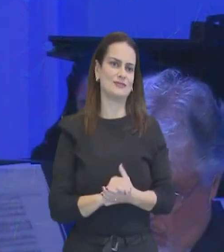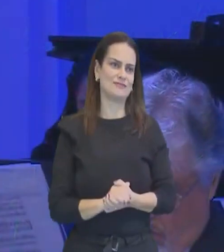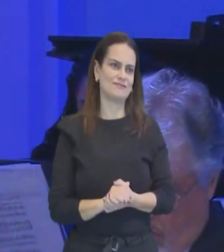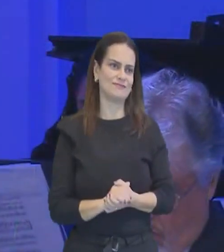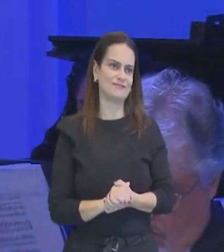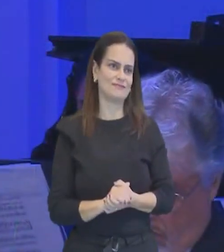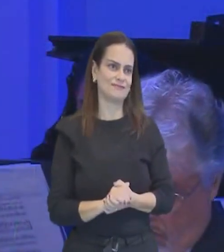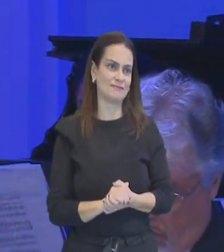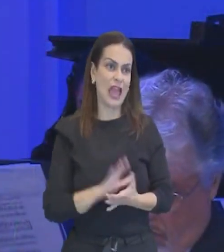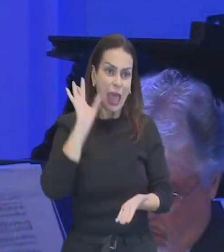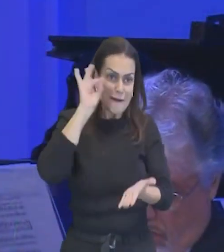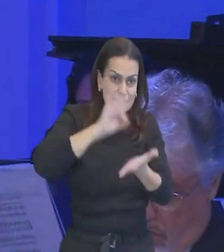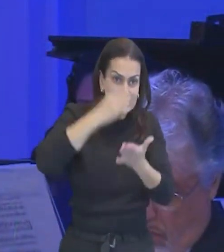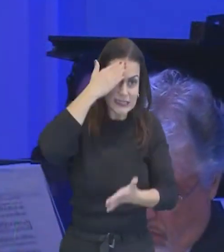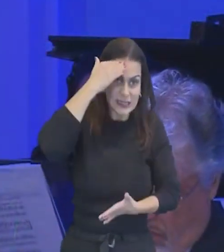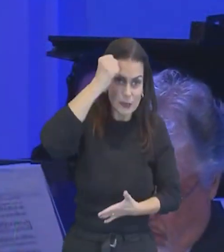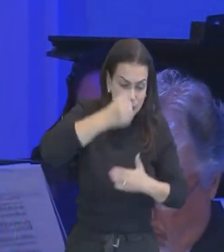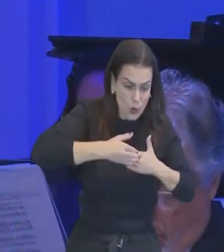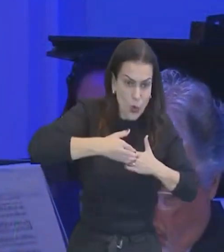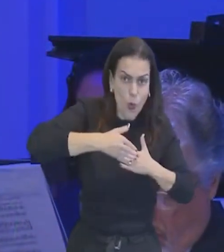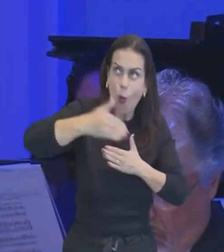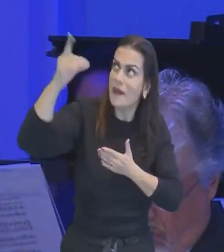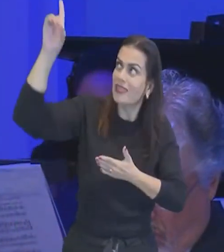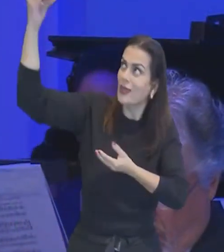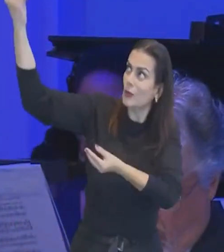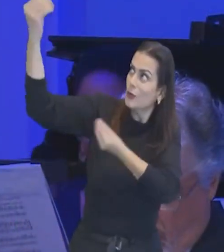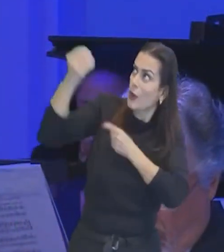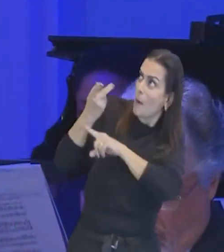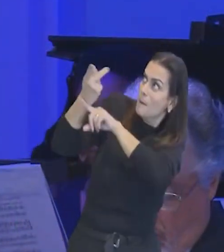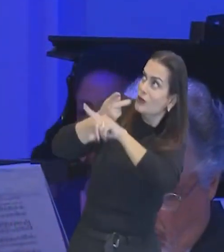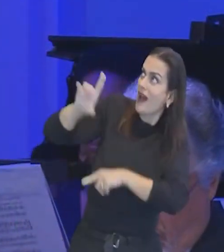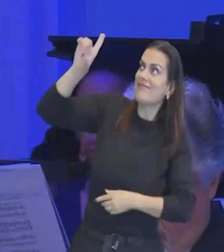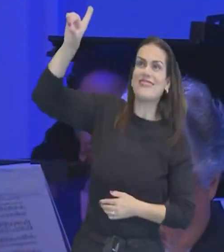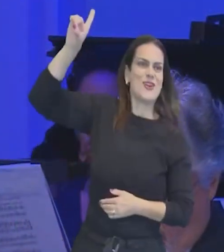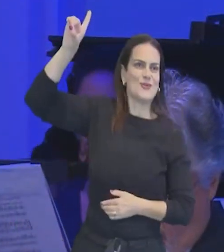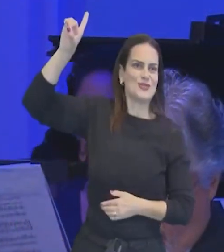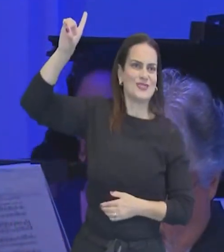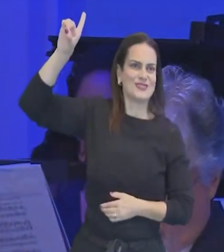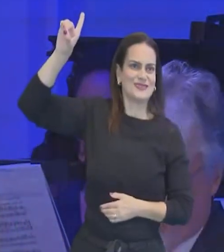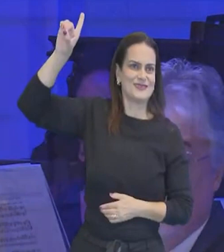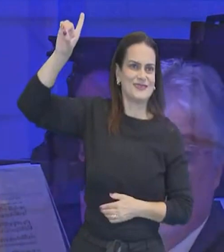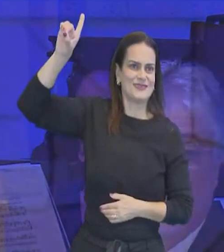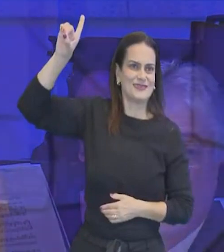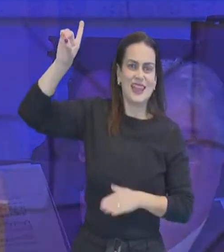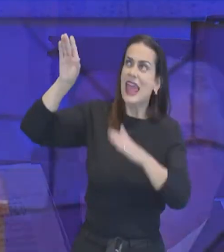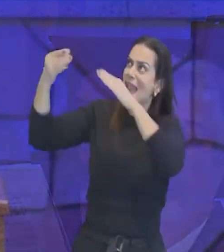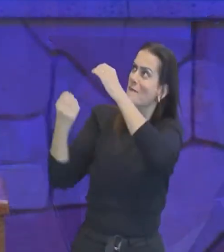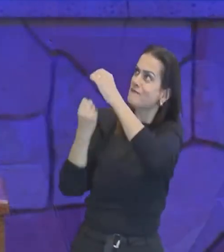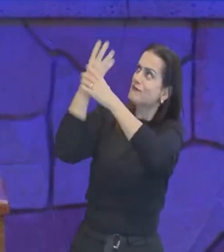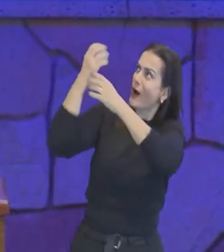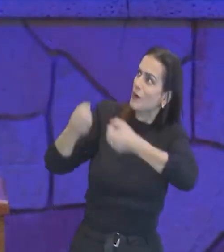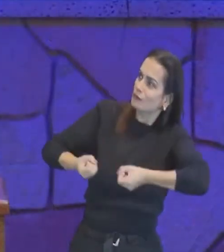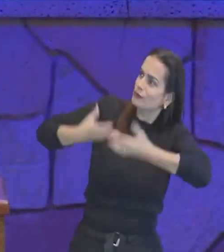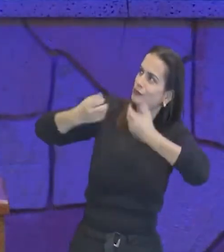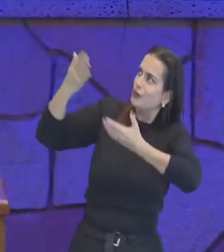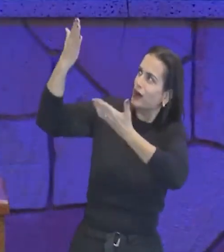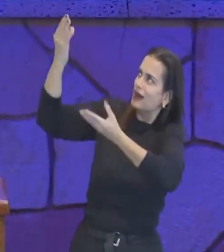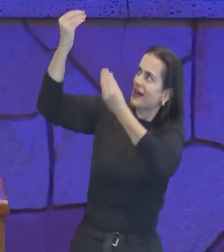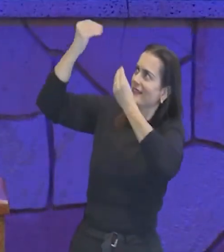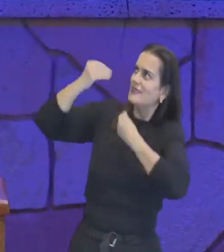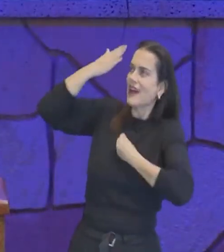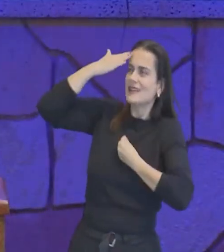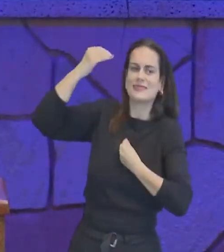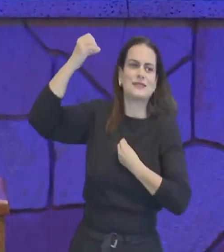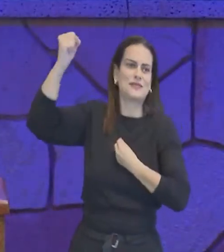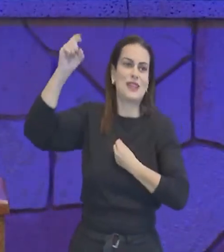a verdadeira sabedoria, começa em Deus, buscando o Senhor, Ele é a fonte da sabedoria, Dele